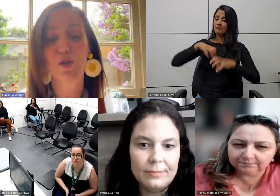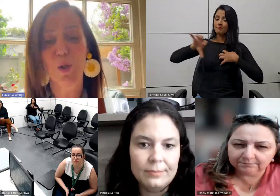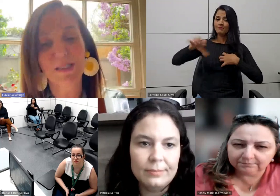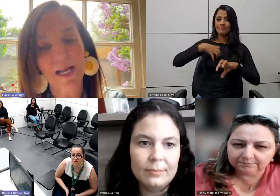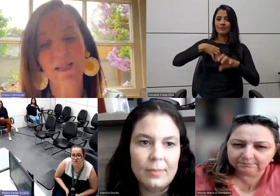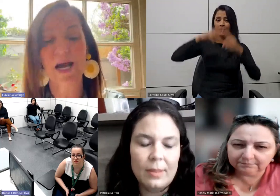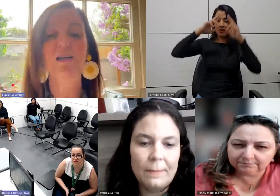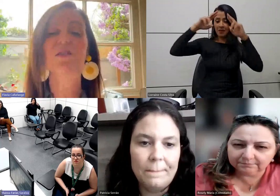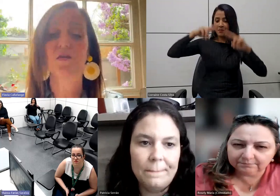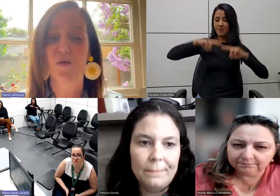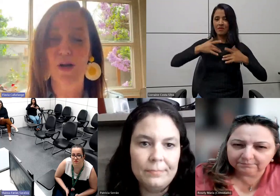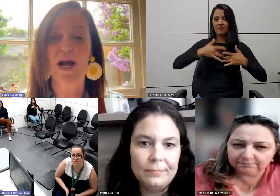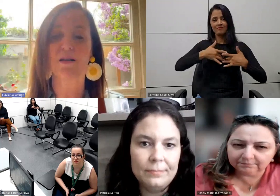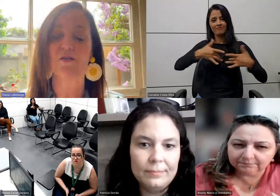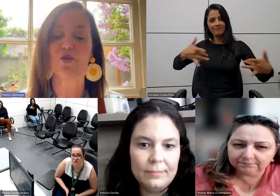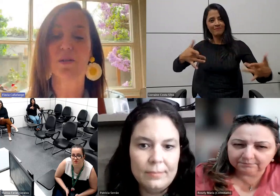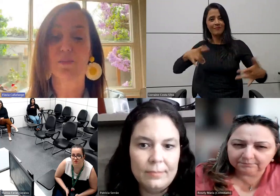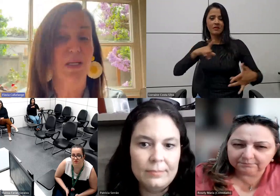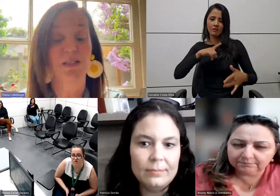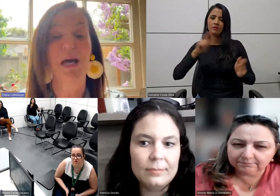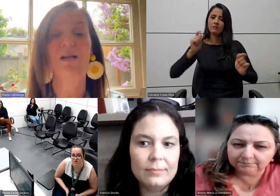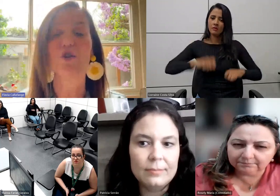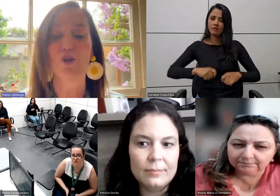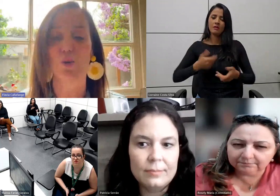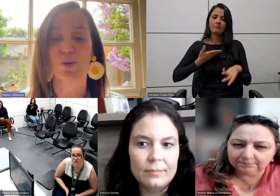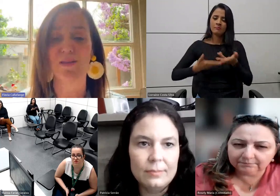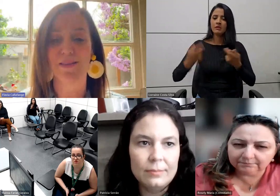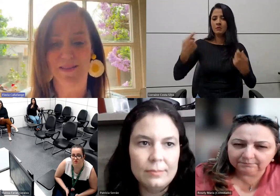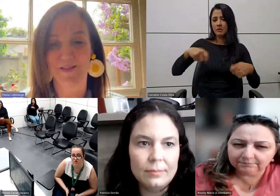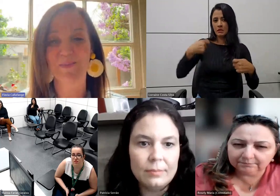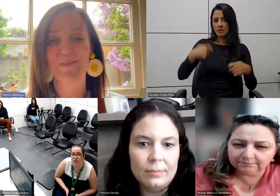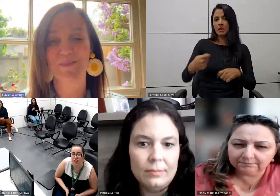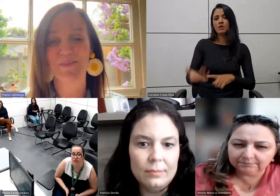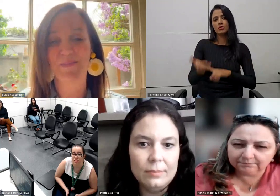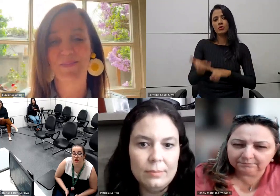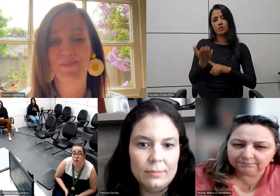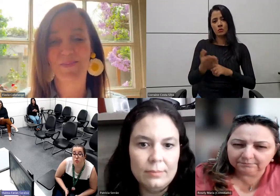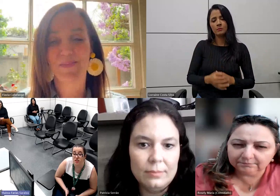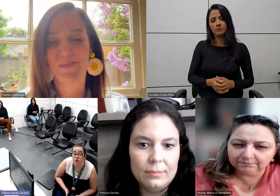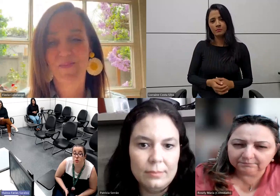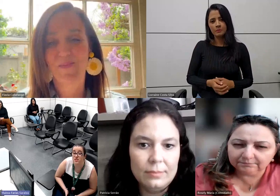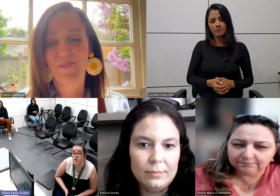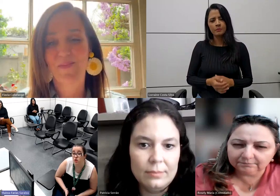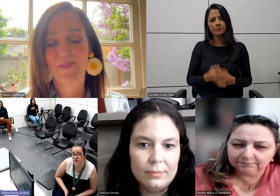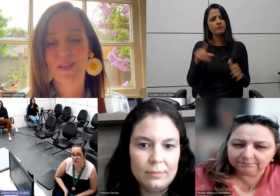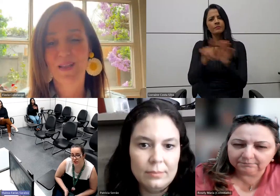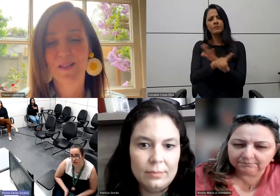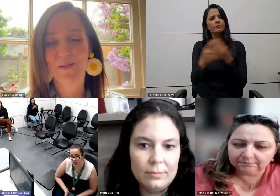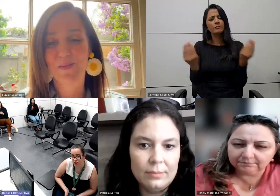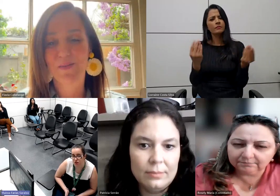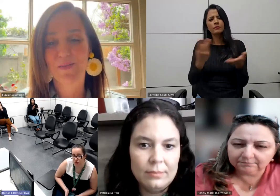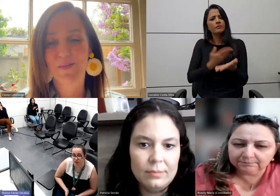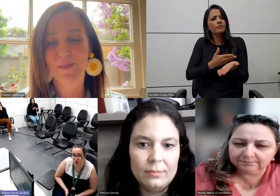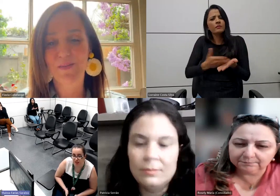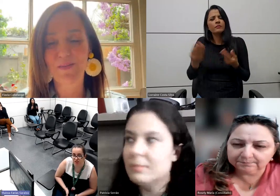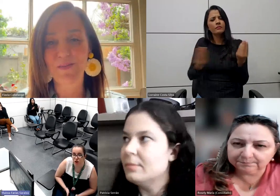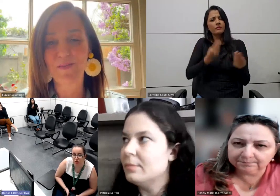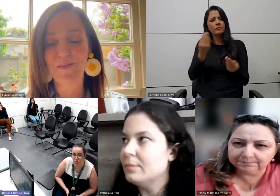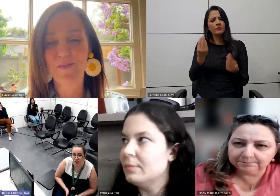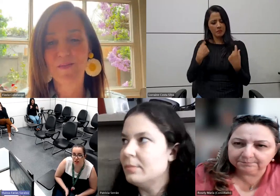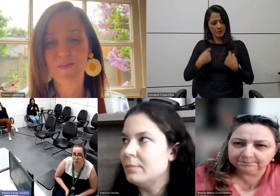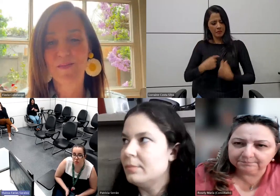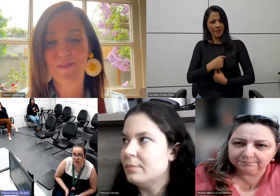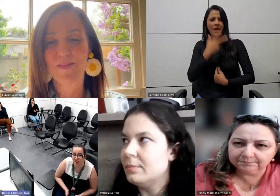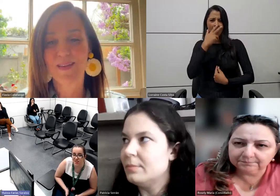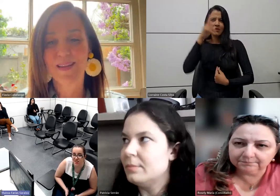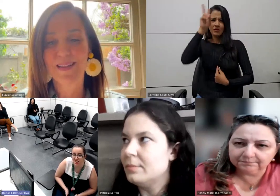respeito e a solidariedade, se for o caso, de precisarem de ajuda. Como é que começou essa iniciativa? Acho que essa